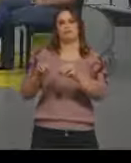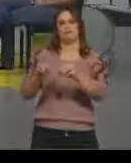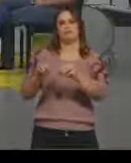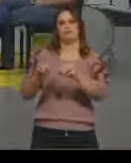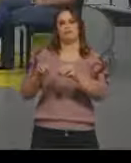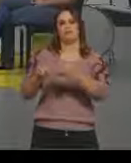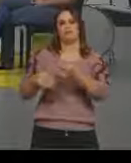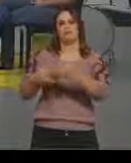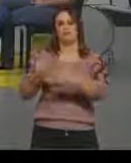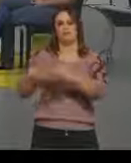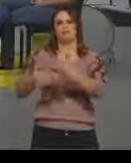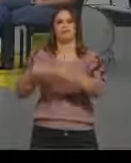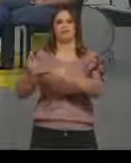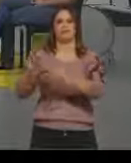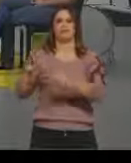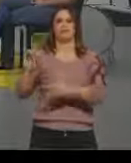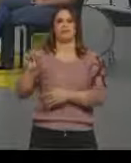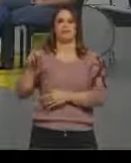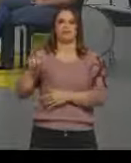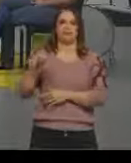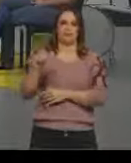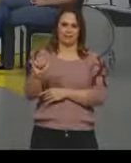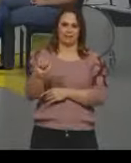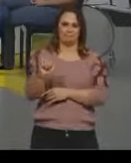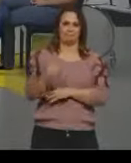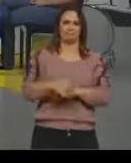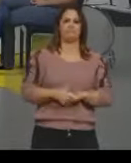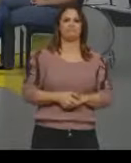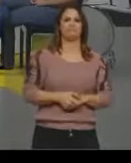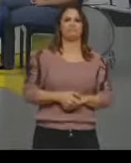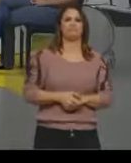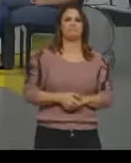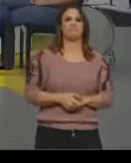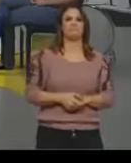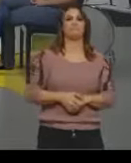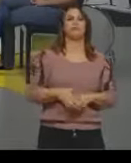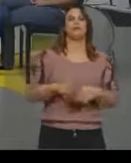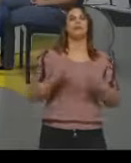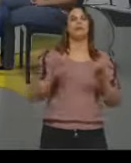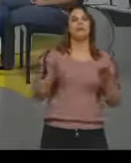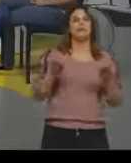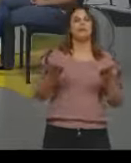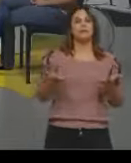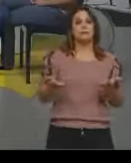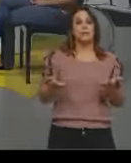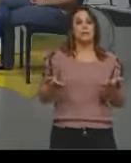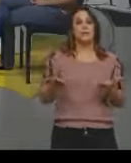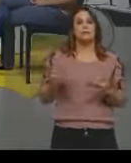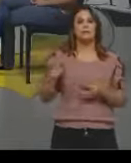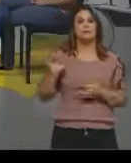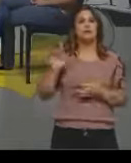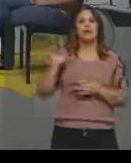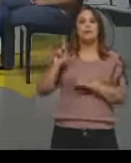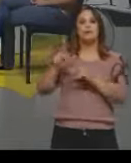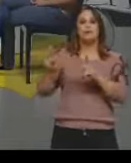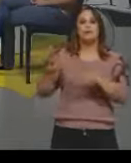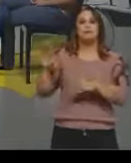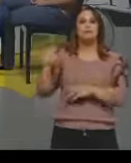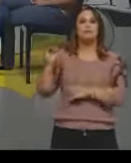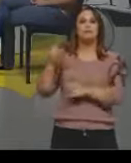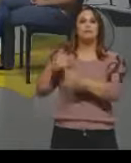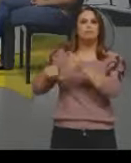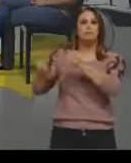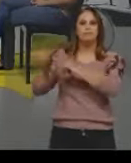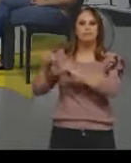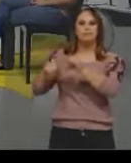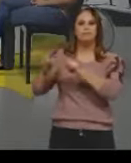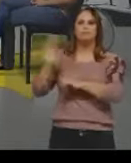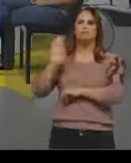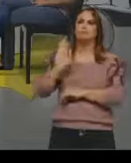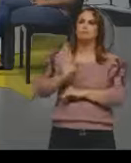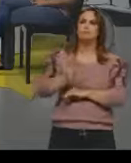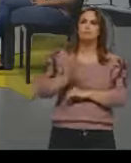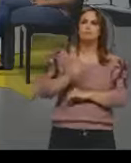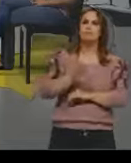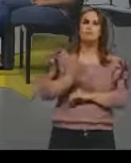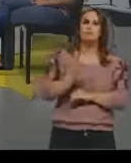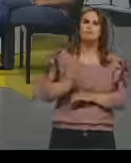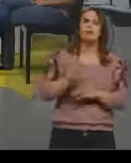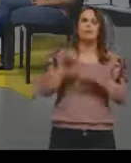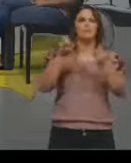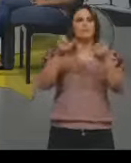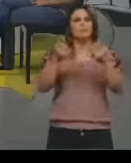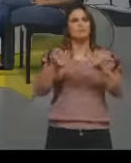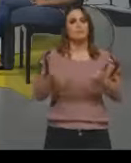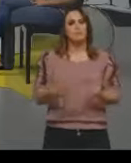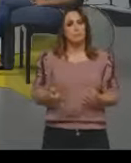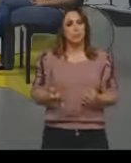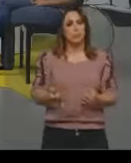explicou, né, como que a gente vai fazer essa questão da agarose e as propriedades dela. Então, igual ela falou, eu vou pegar a agarose, vou